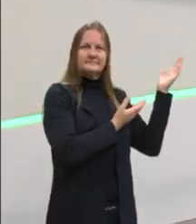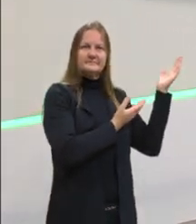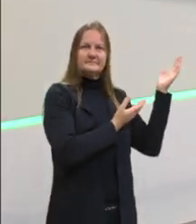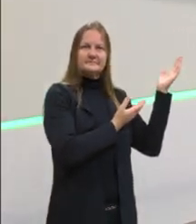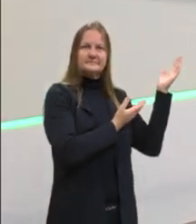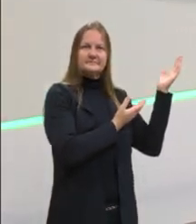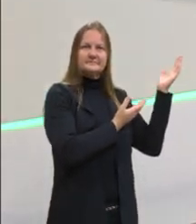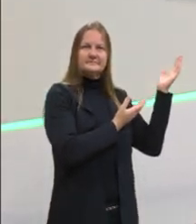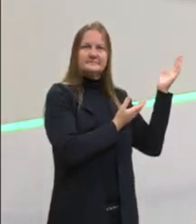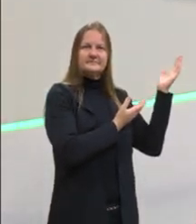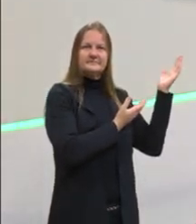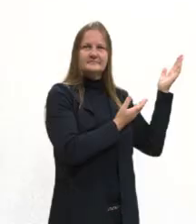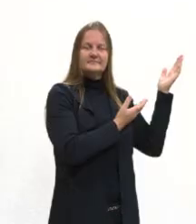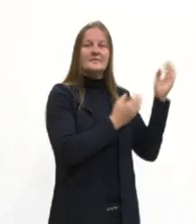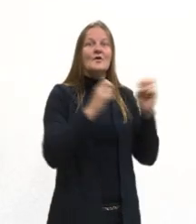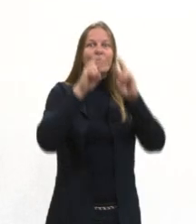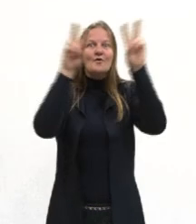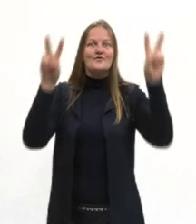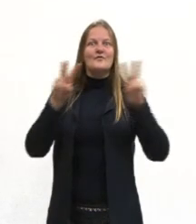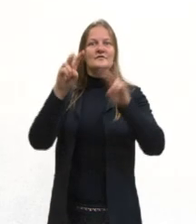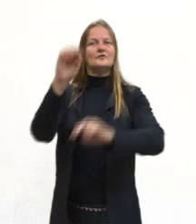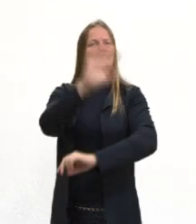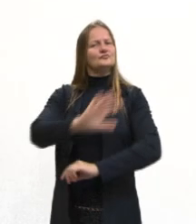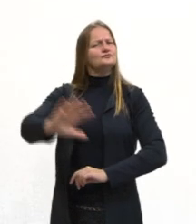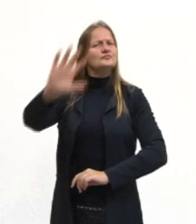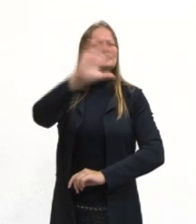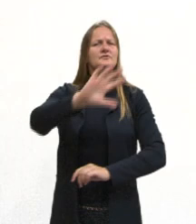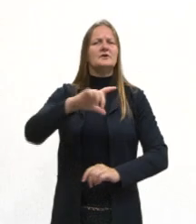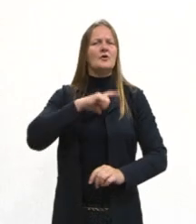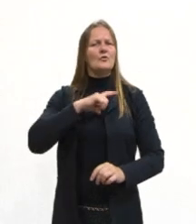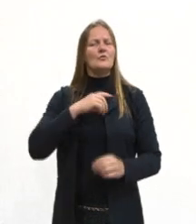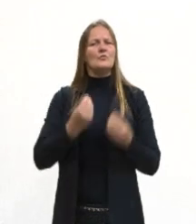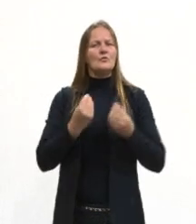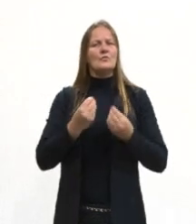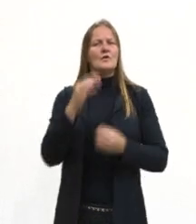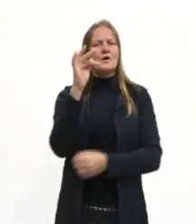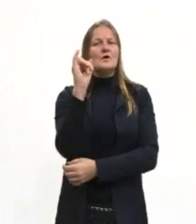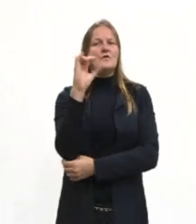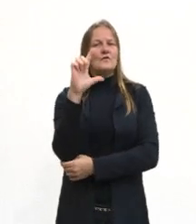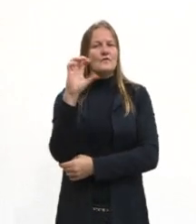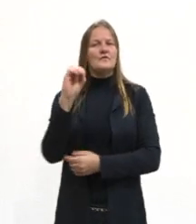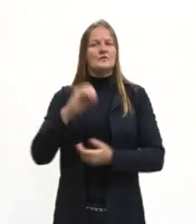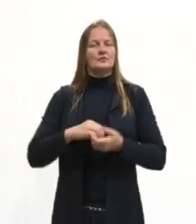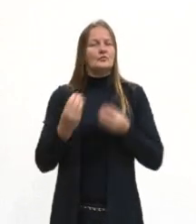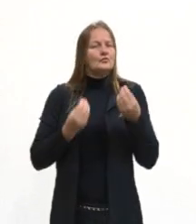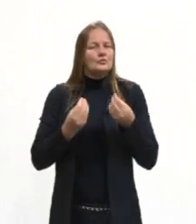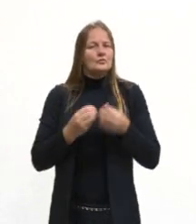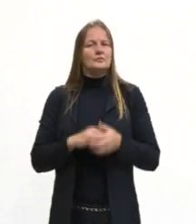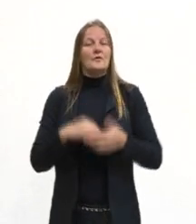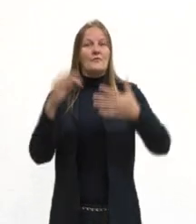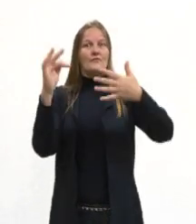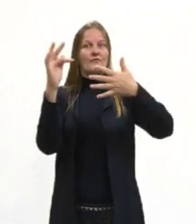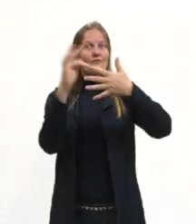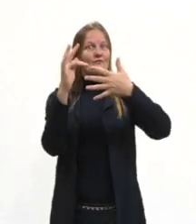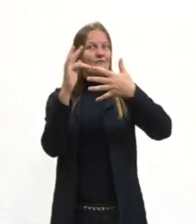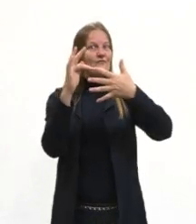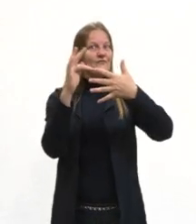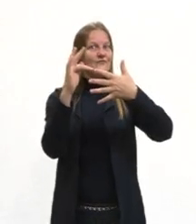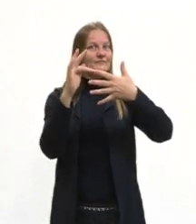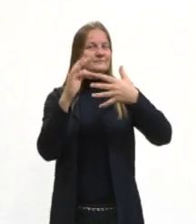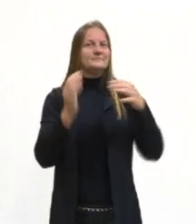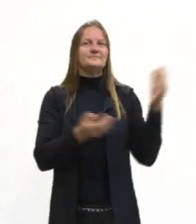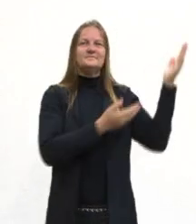Cordata então, uma visão geral aí desse filo. Já dei a dica, cordata então